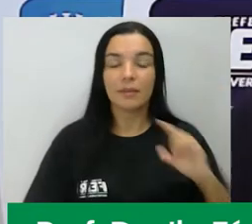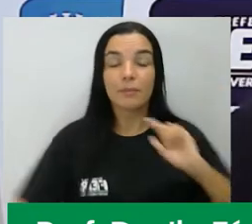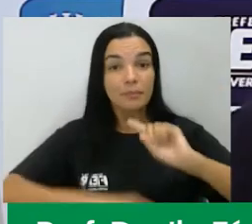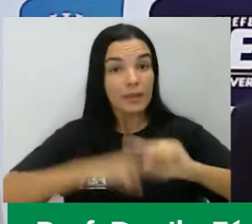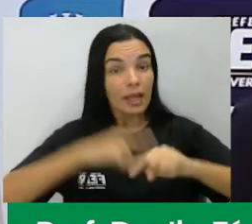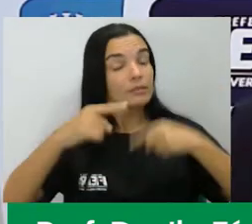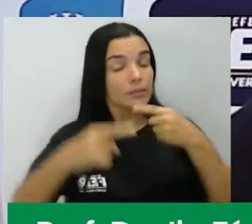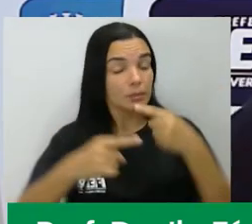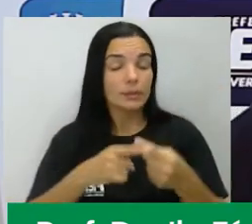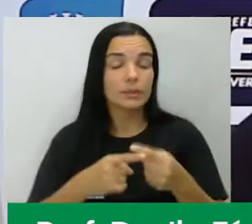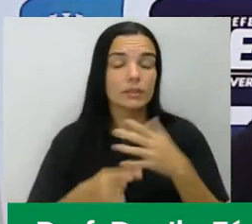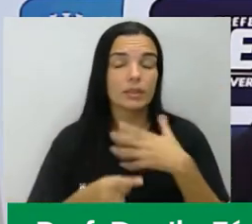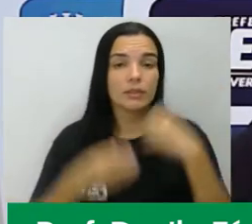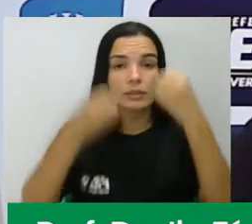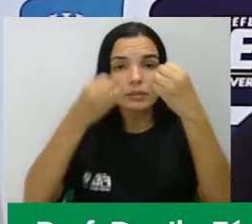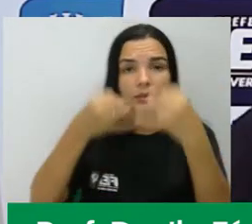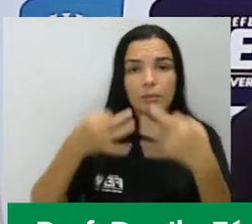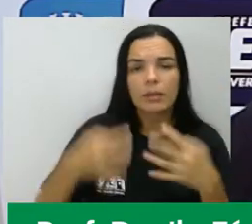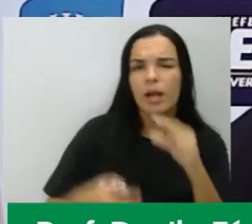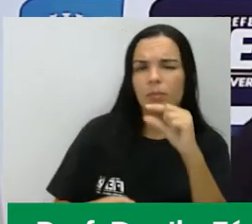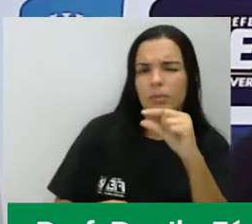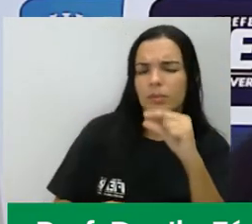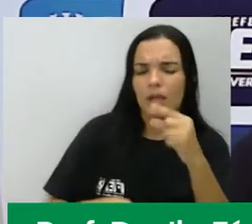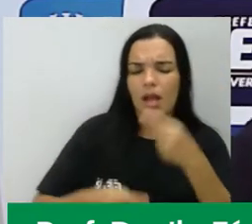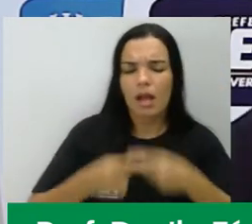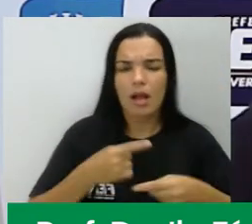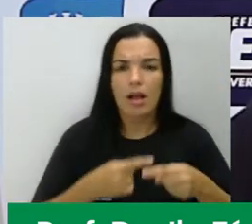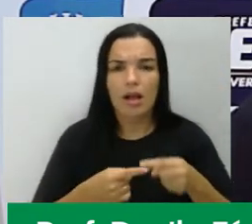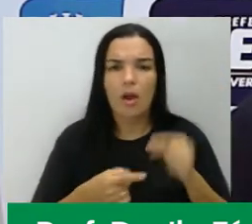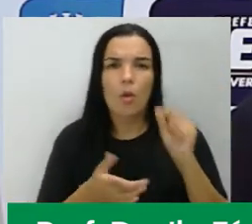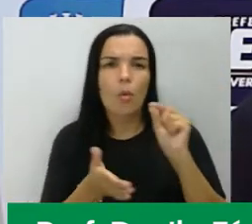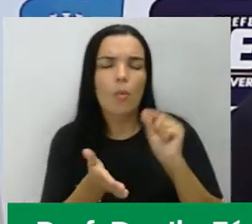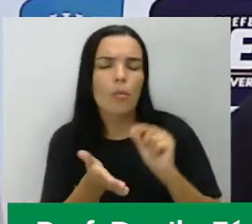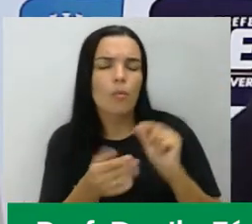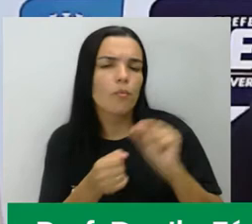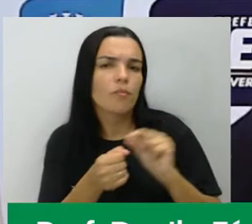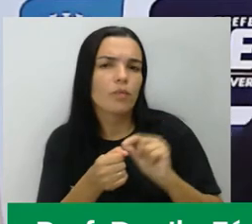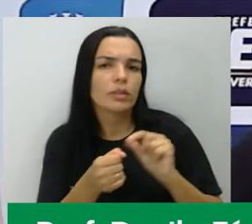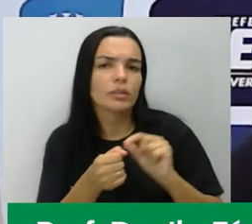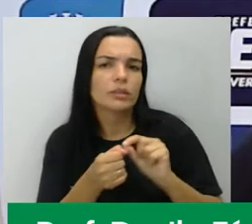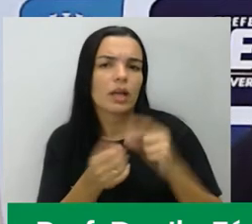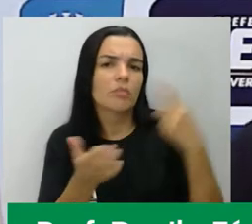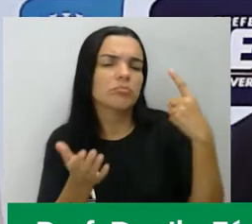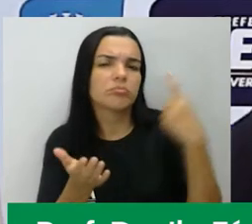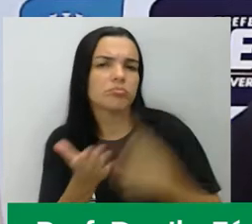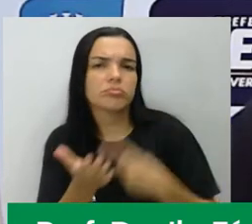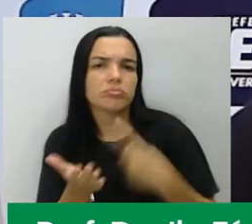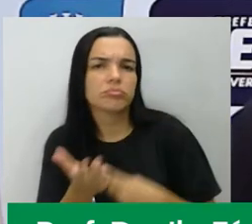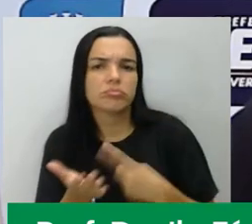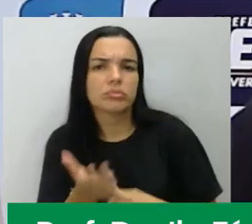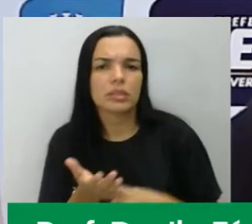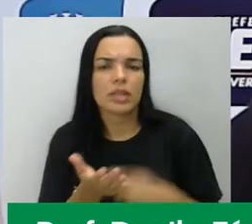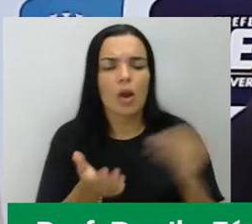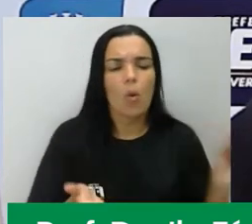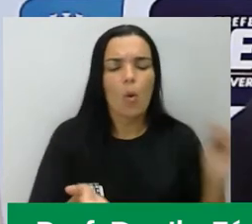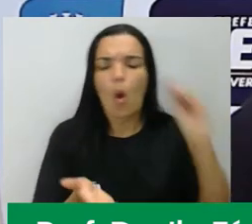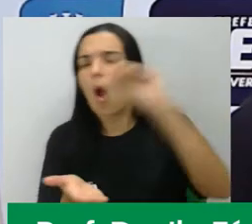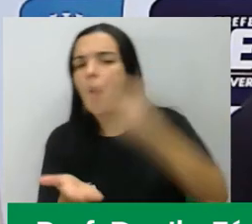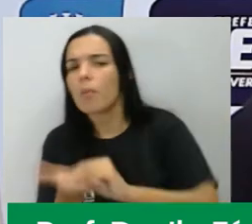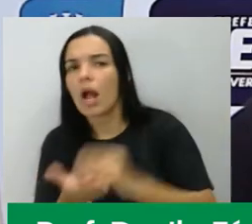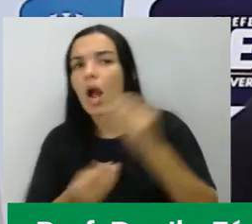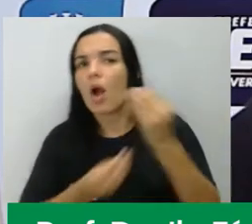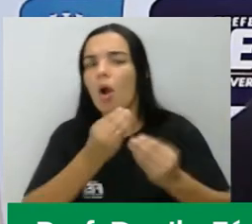Depois, eu vou falar um pouquinho sobre as aplicações que esses